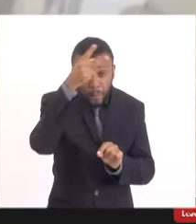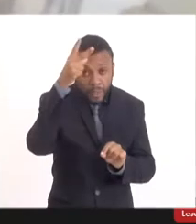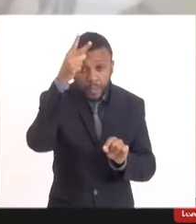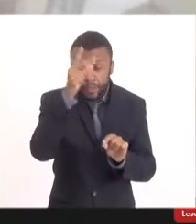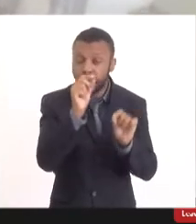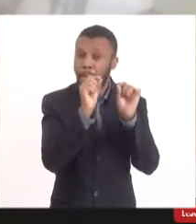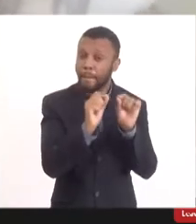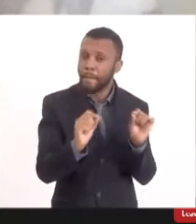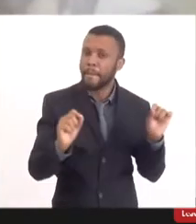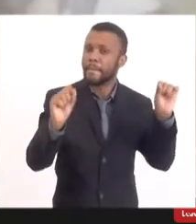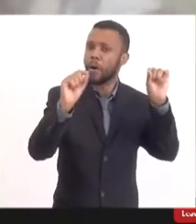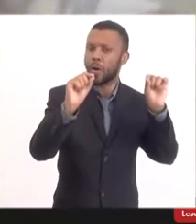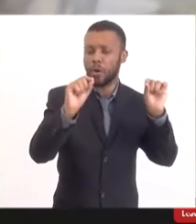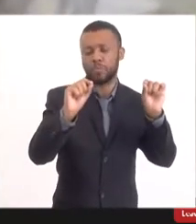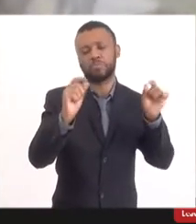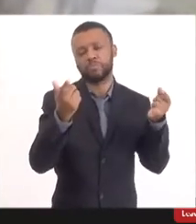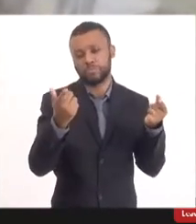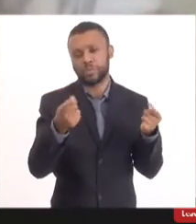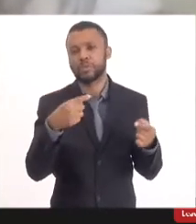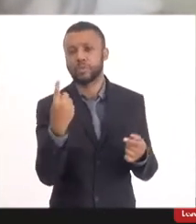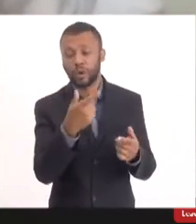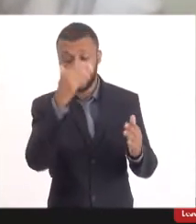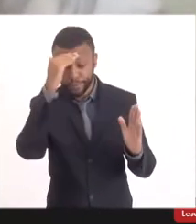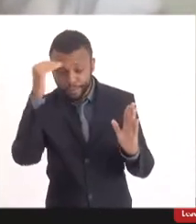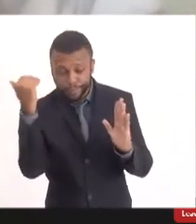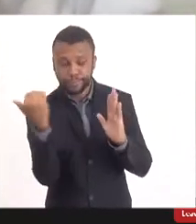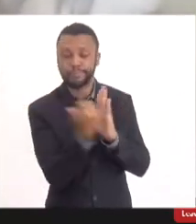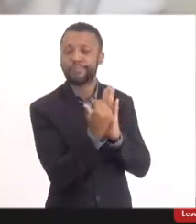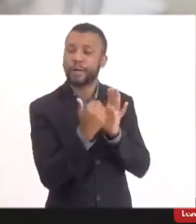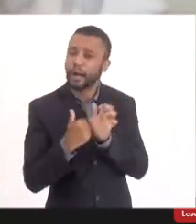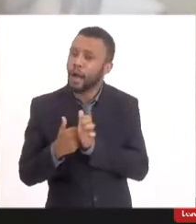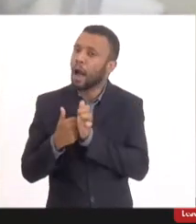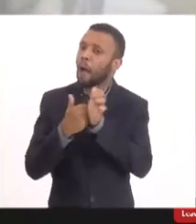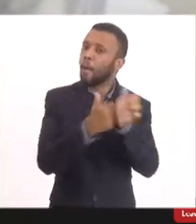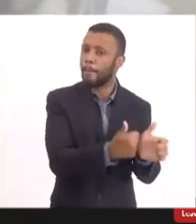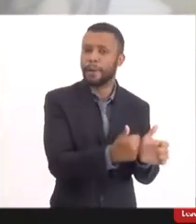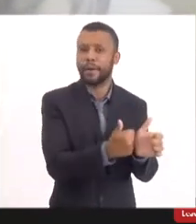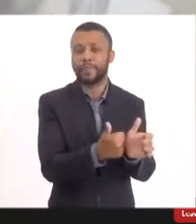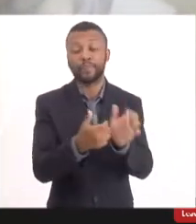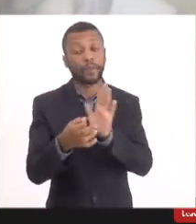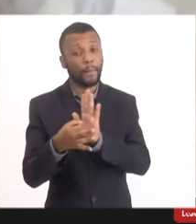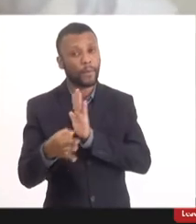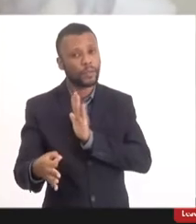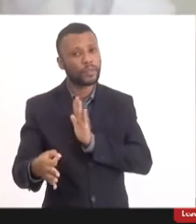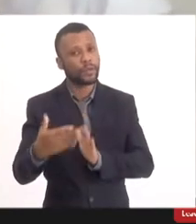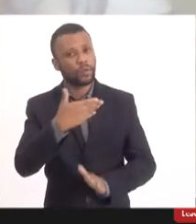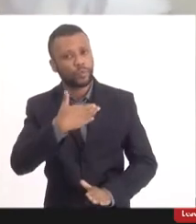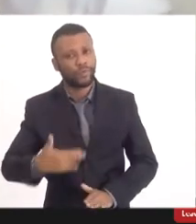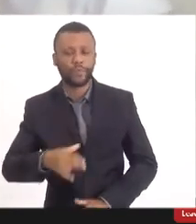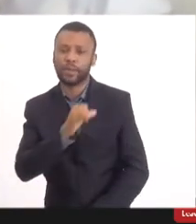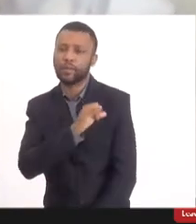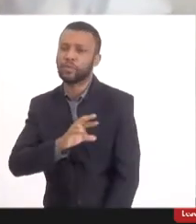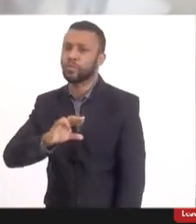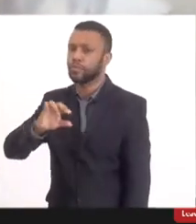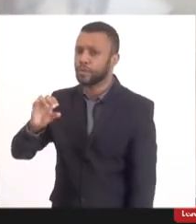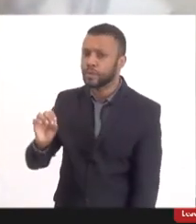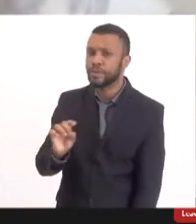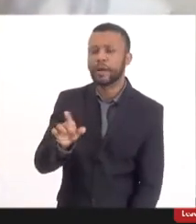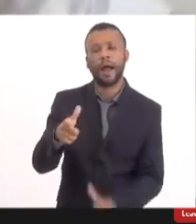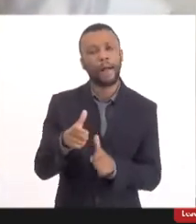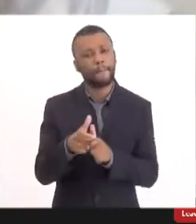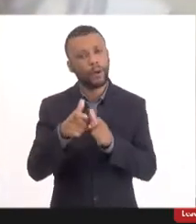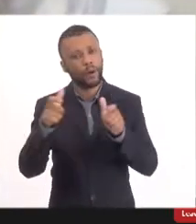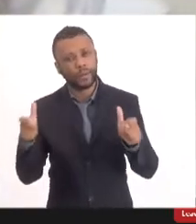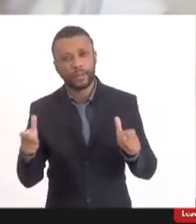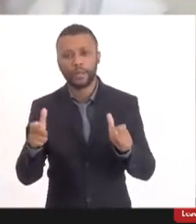tempo, então a gente teve que seguir essa linha e acompanhar. A posição do Estado do Rio de Janeiro, que acho que a posição da maioria dos